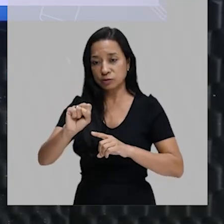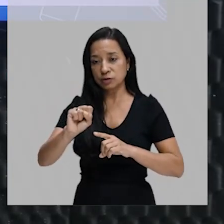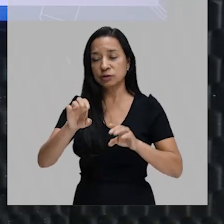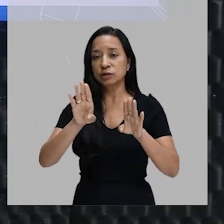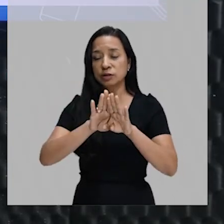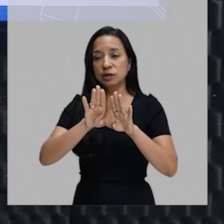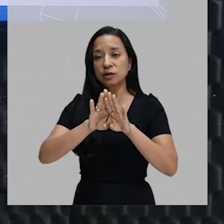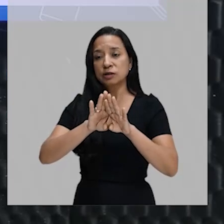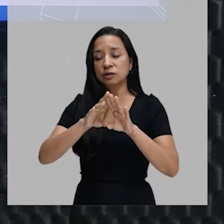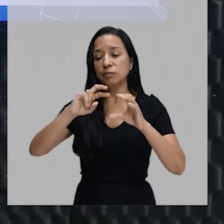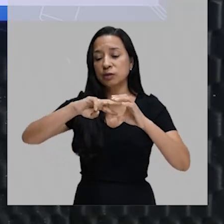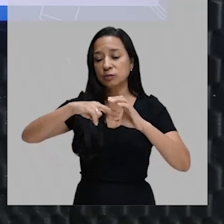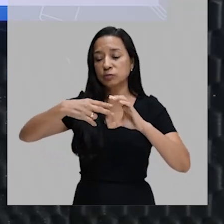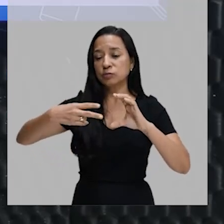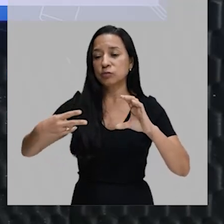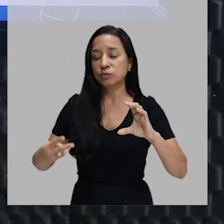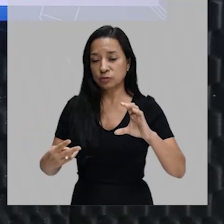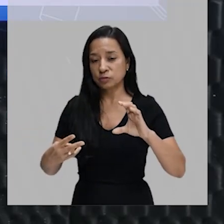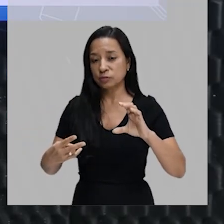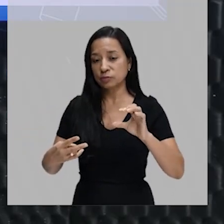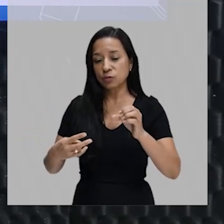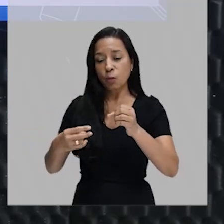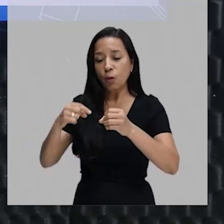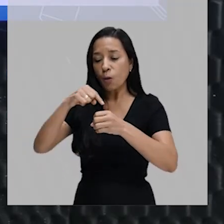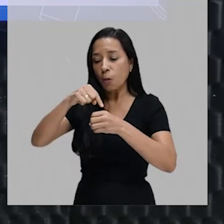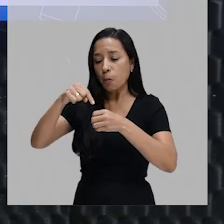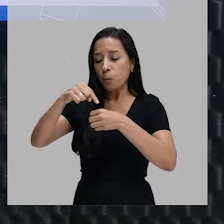que são moléculas de DNA,